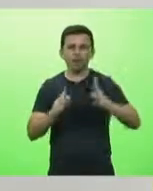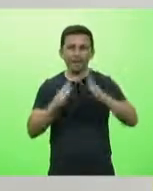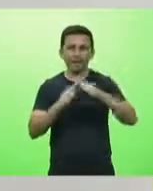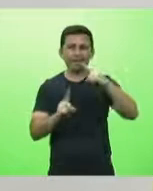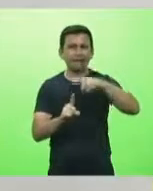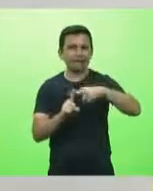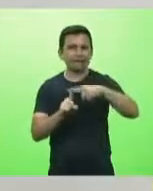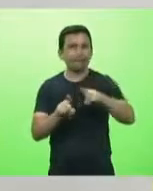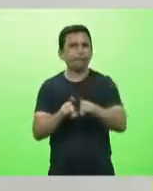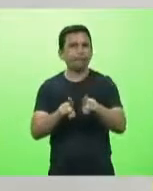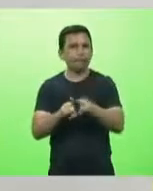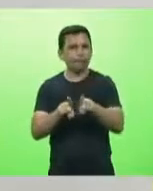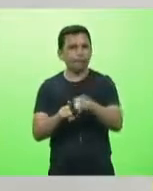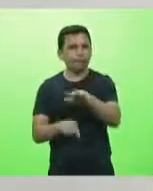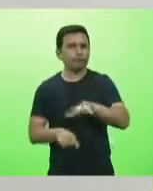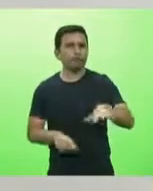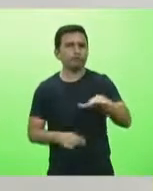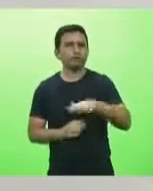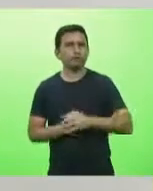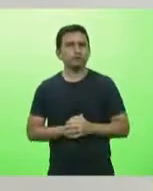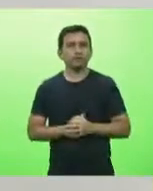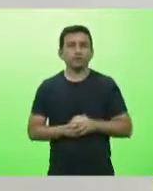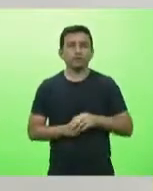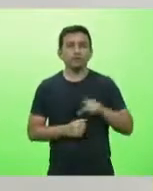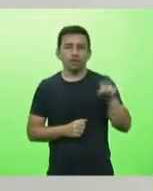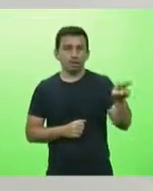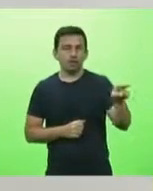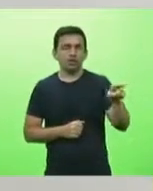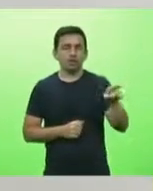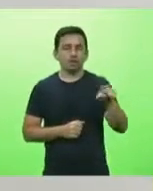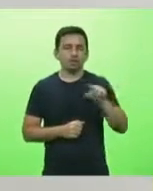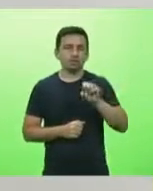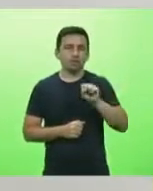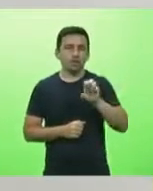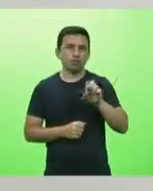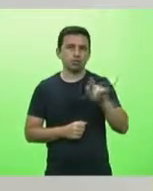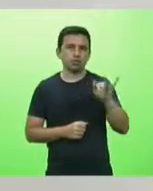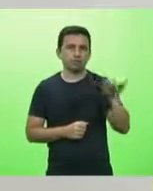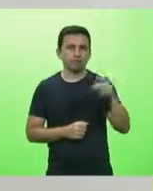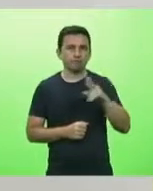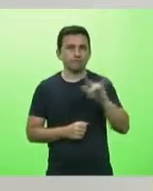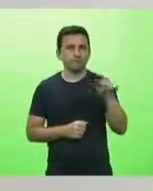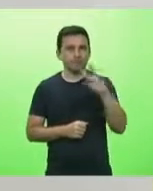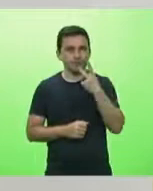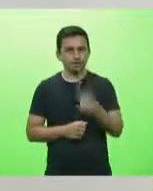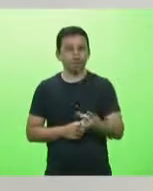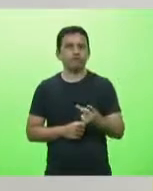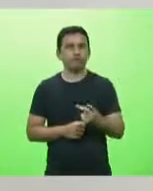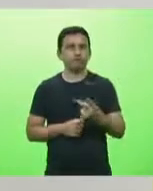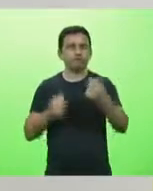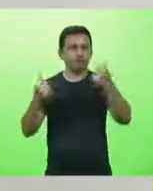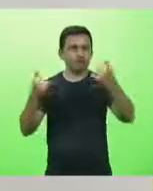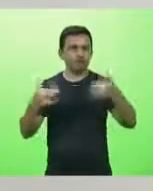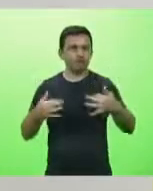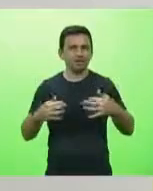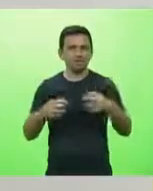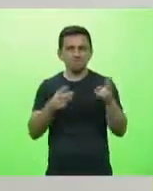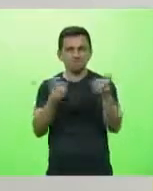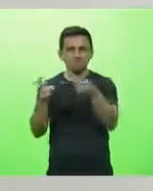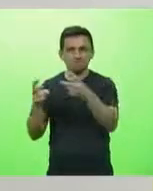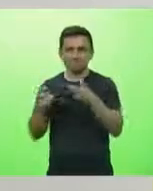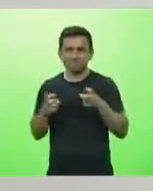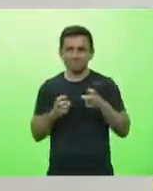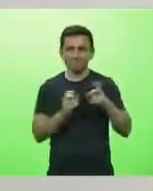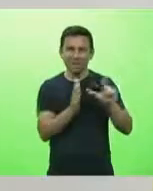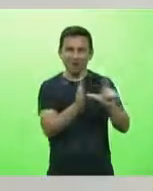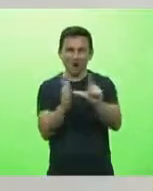deputado, o bispo Sérgio vai falar também sobre as igrejas, ou seja, se você observar, comércio, o que